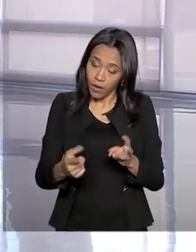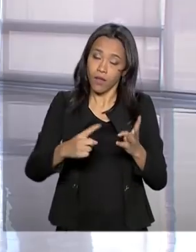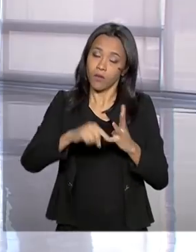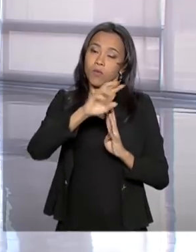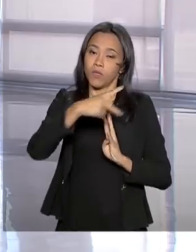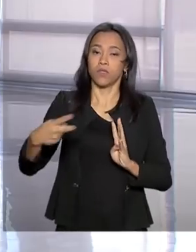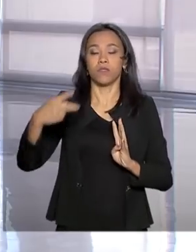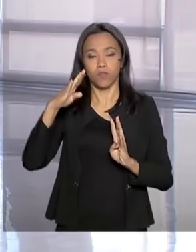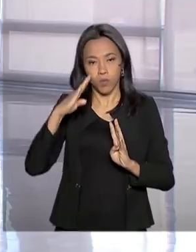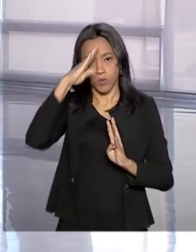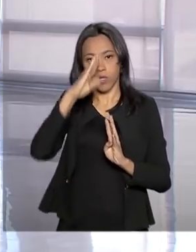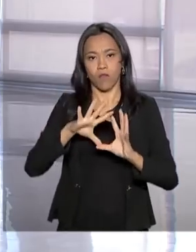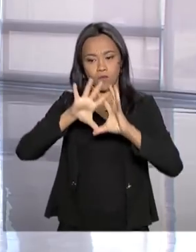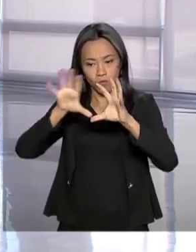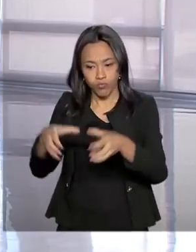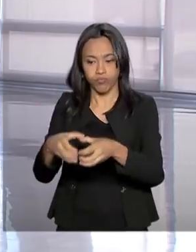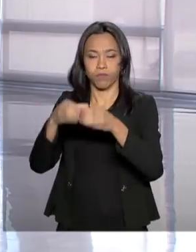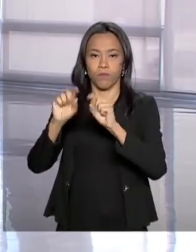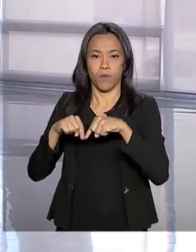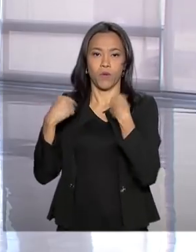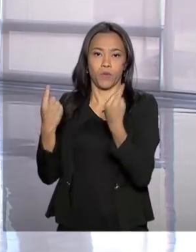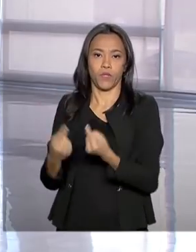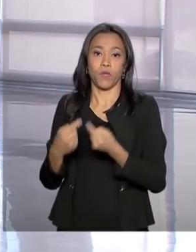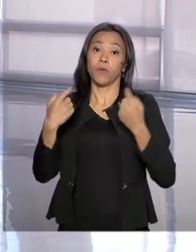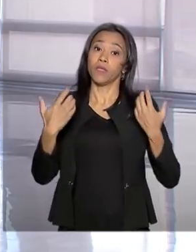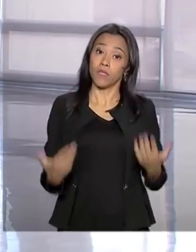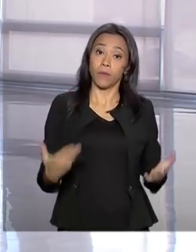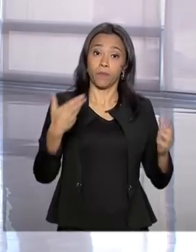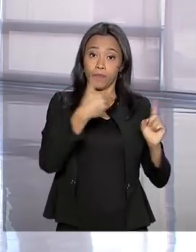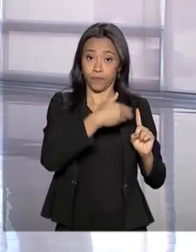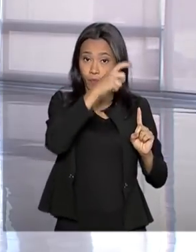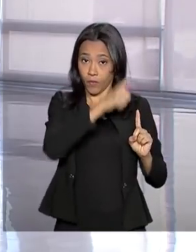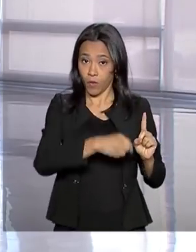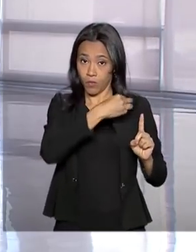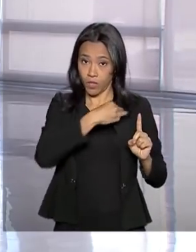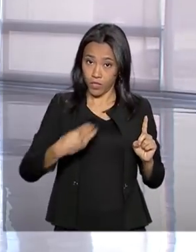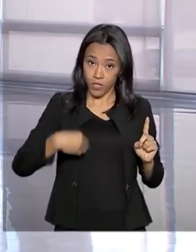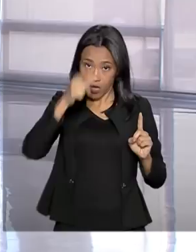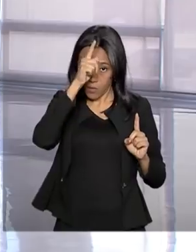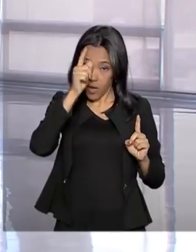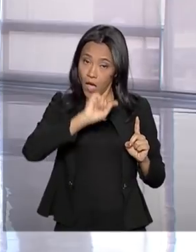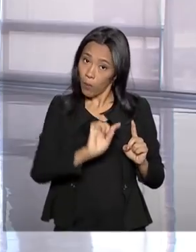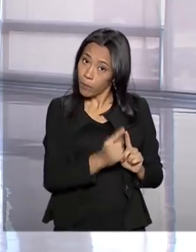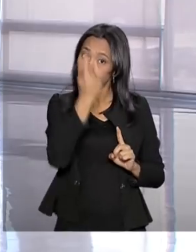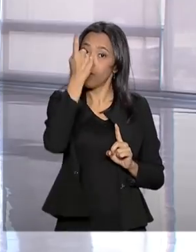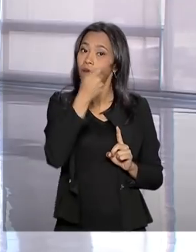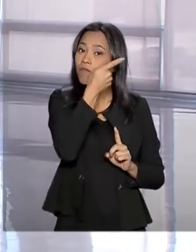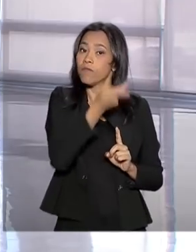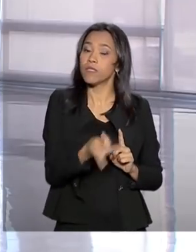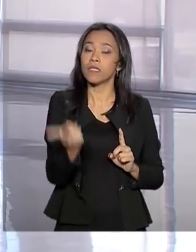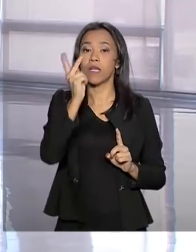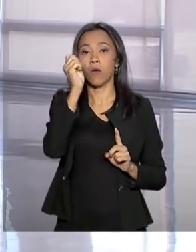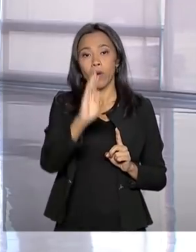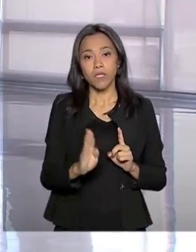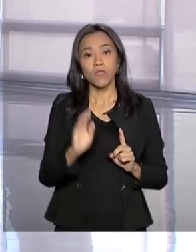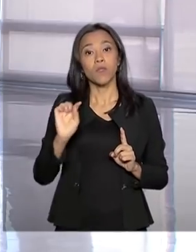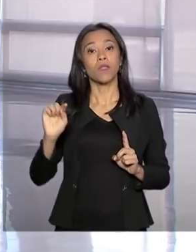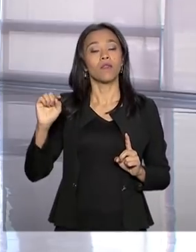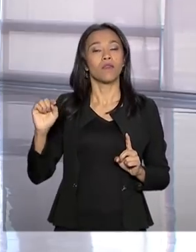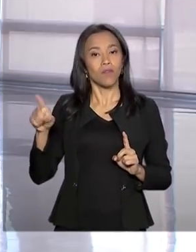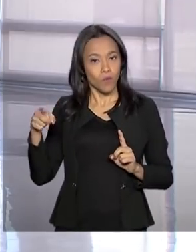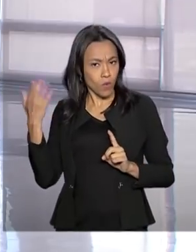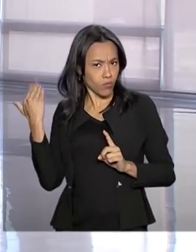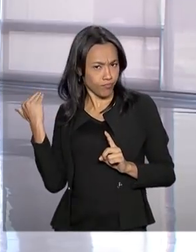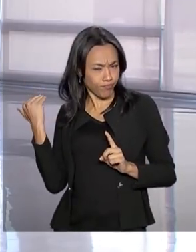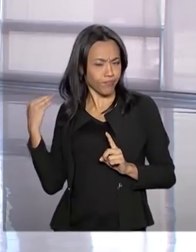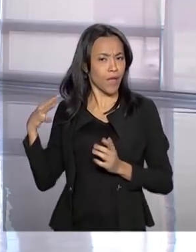O ministro Reiko Mas, da Alemanha, é o primeiro integrante do governo alemão a visitar o Brasil depois da posse